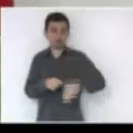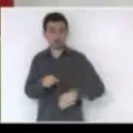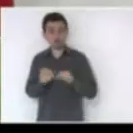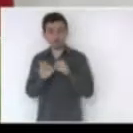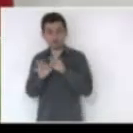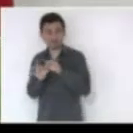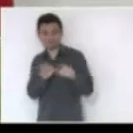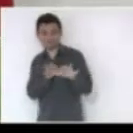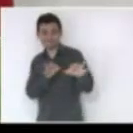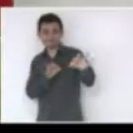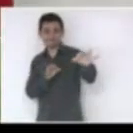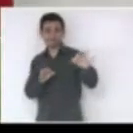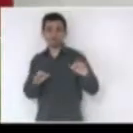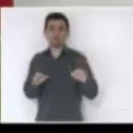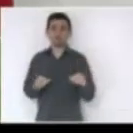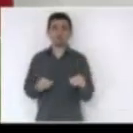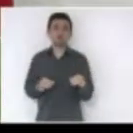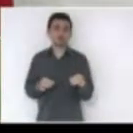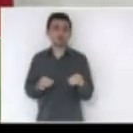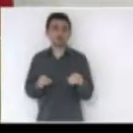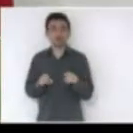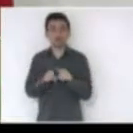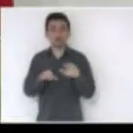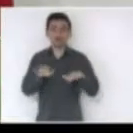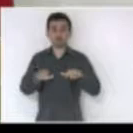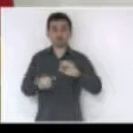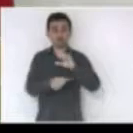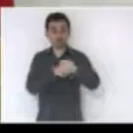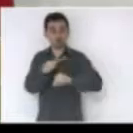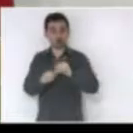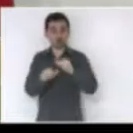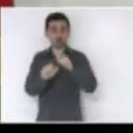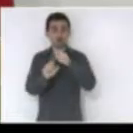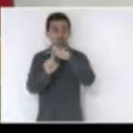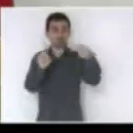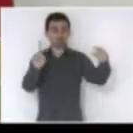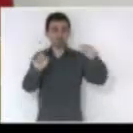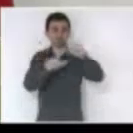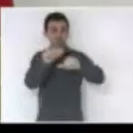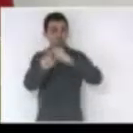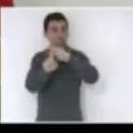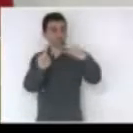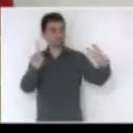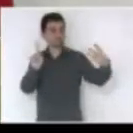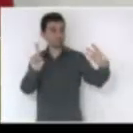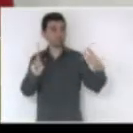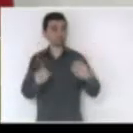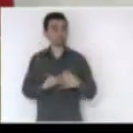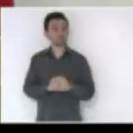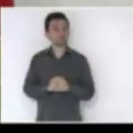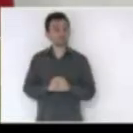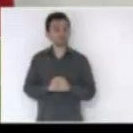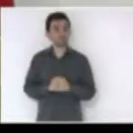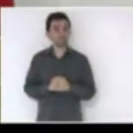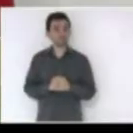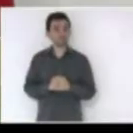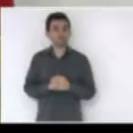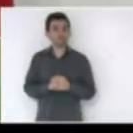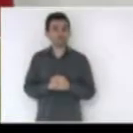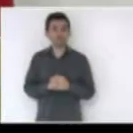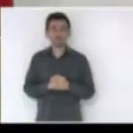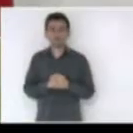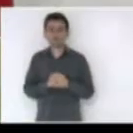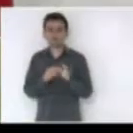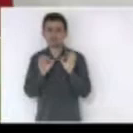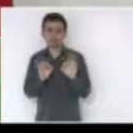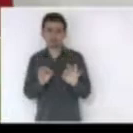Catarina no interior em alguns casos troca de rede monofásica por trifásica então em parte o